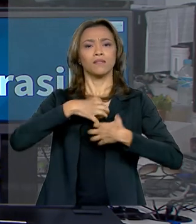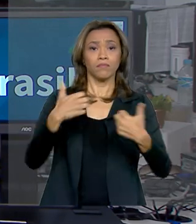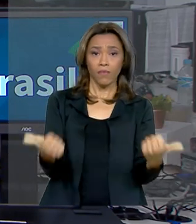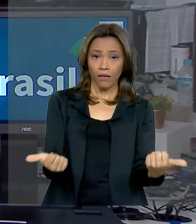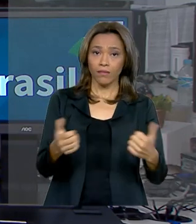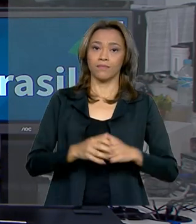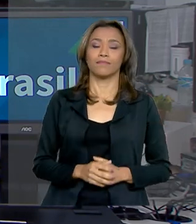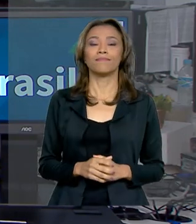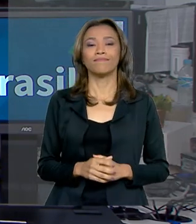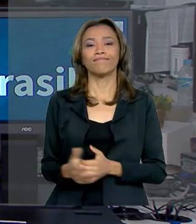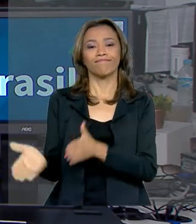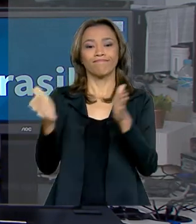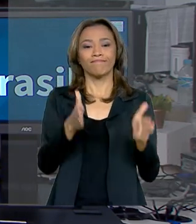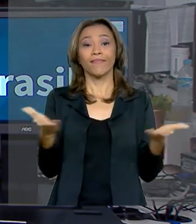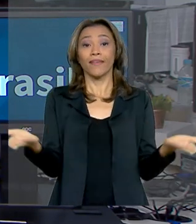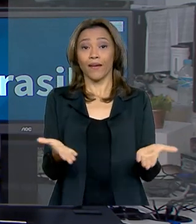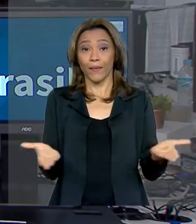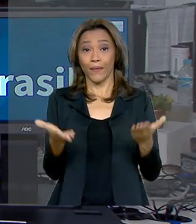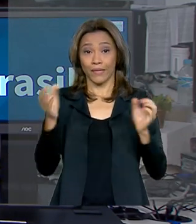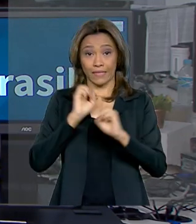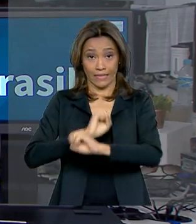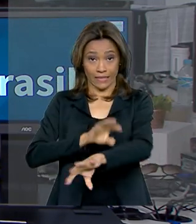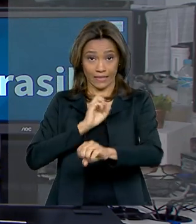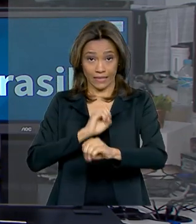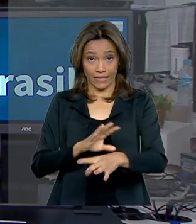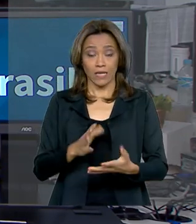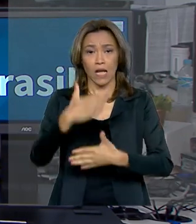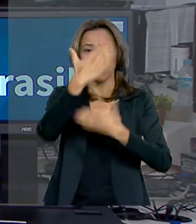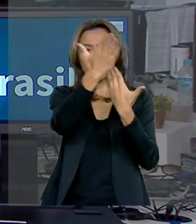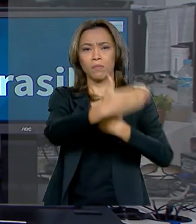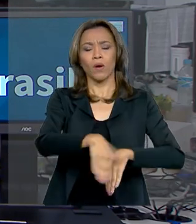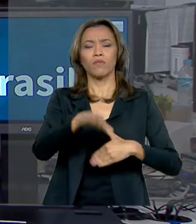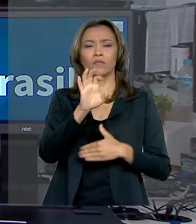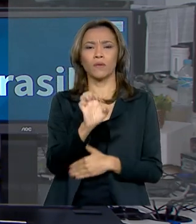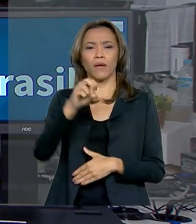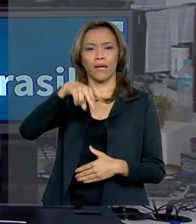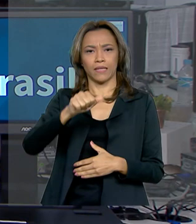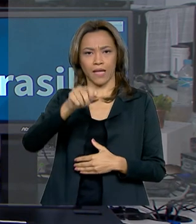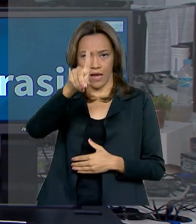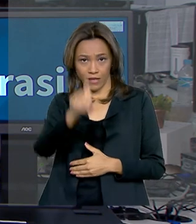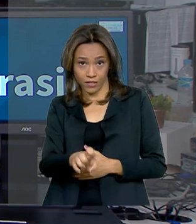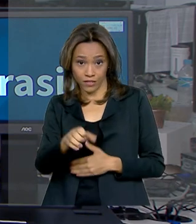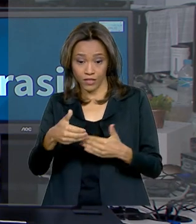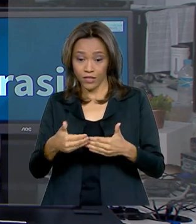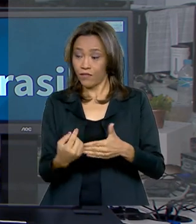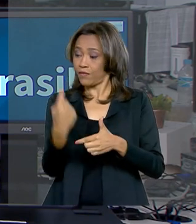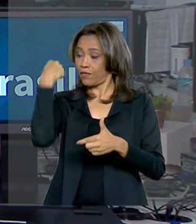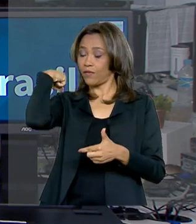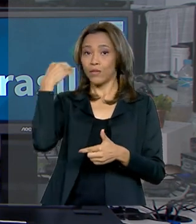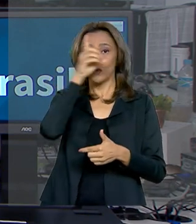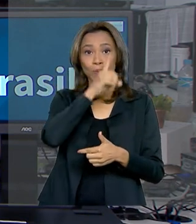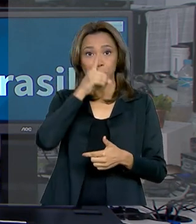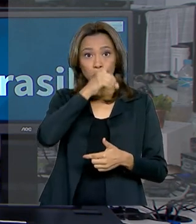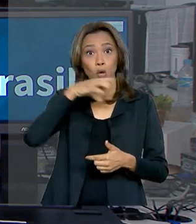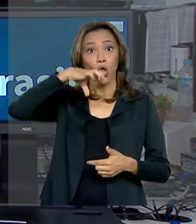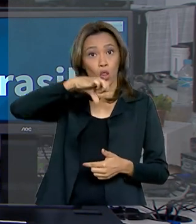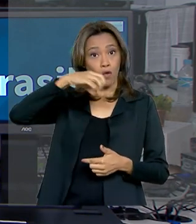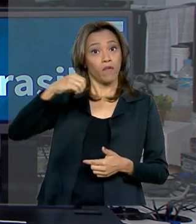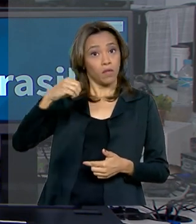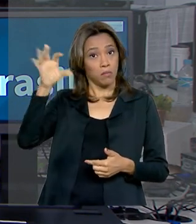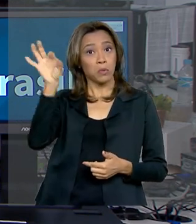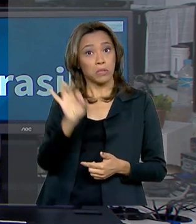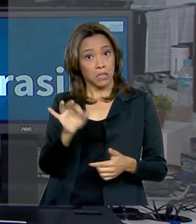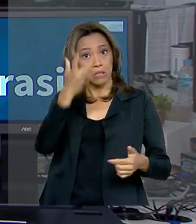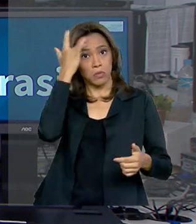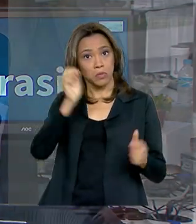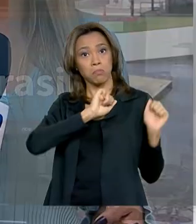E agora vamos falar de educação. As provas do Enad aplicadas neste domingo tiveram 90% de participação.